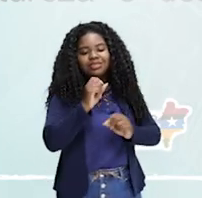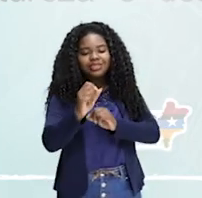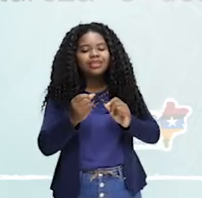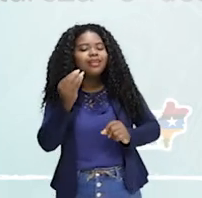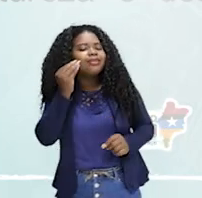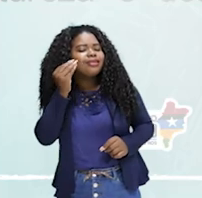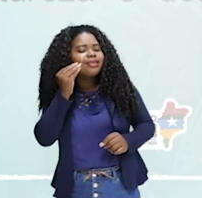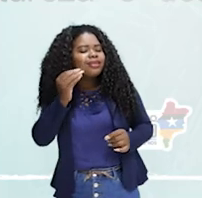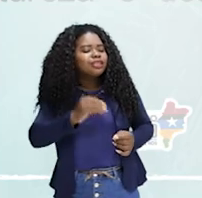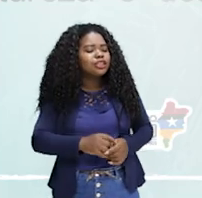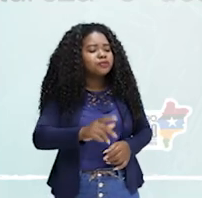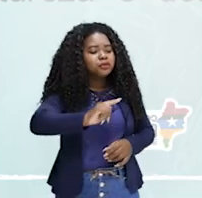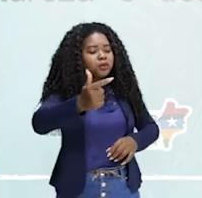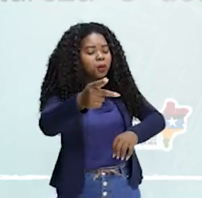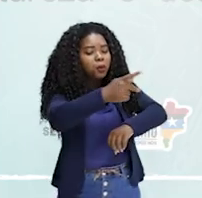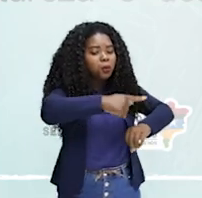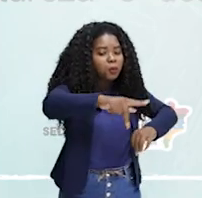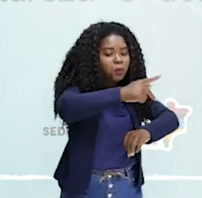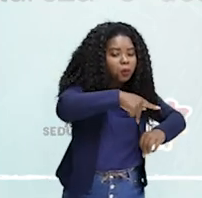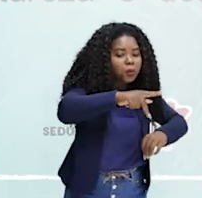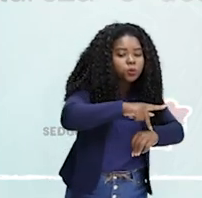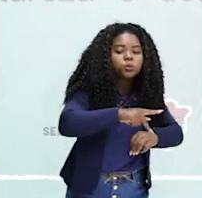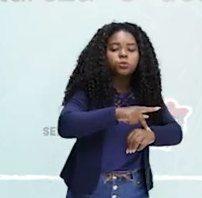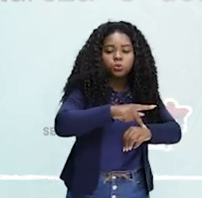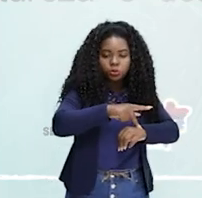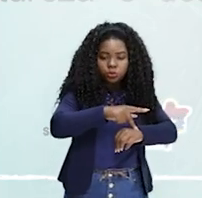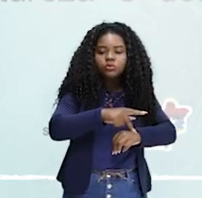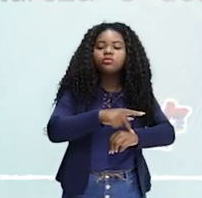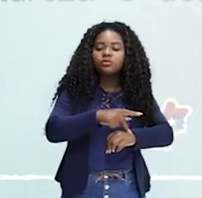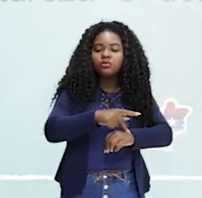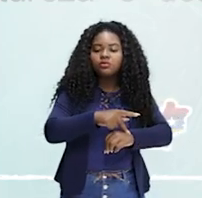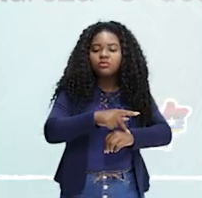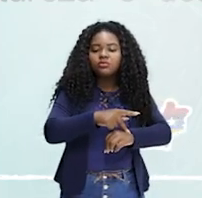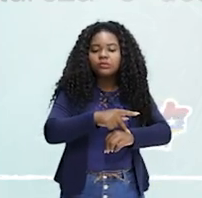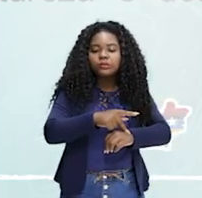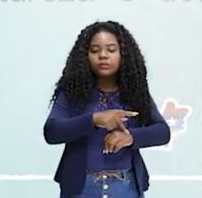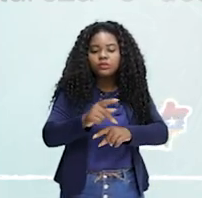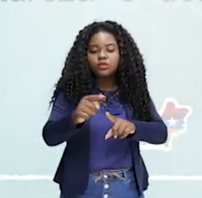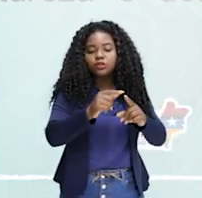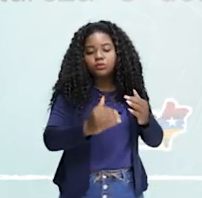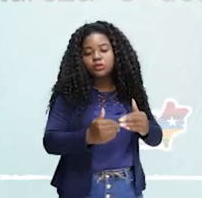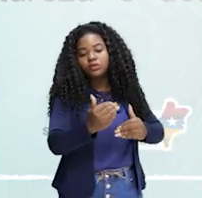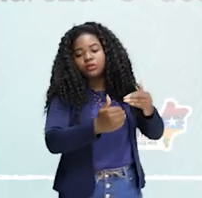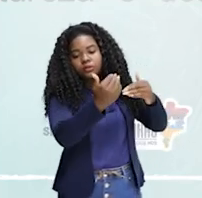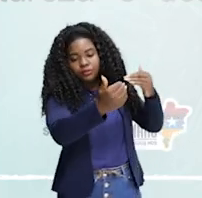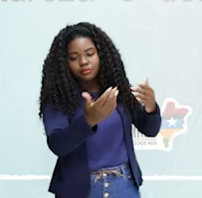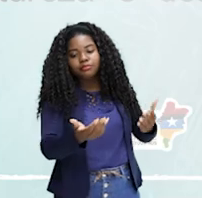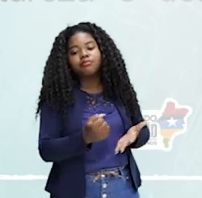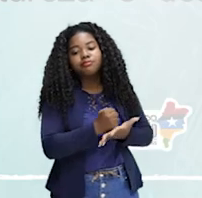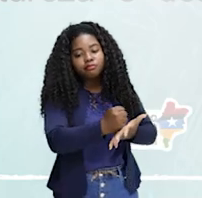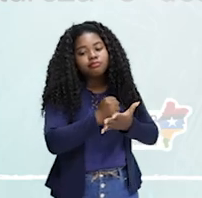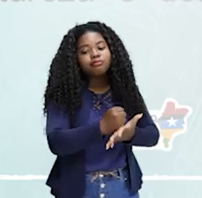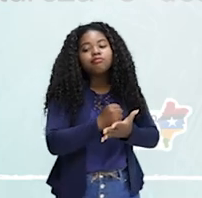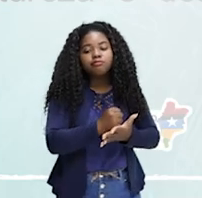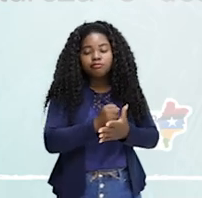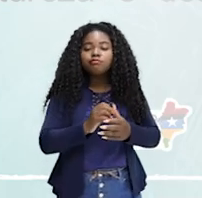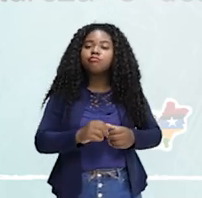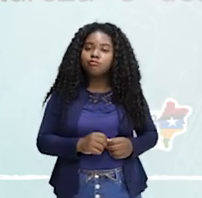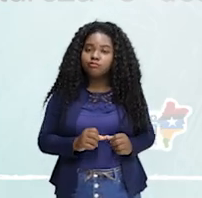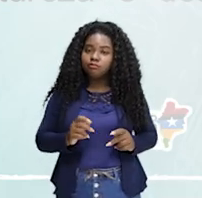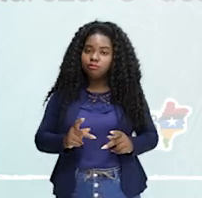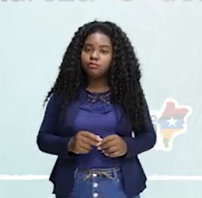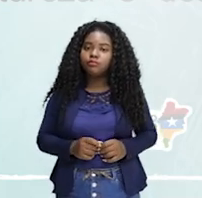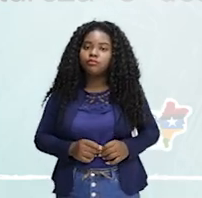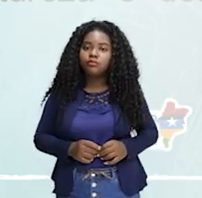países em promover formas alternativas de desenvolvimento que integrassem a preservação da natureza e dos recursos naturais.